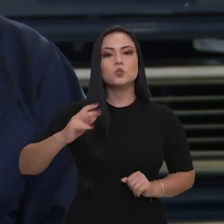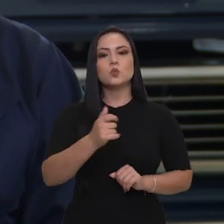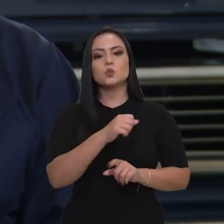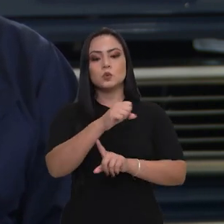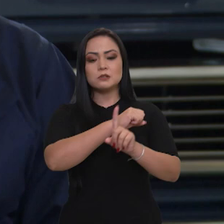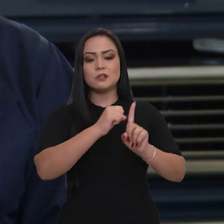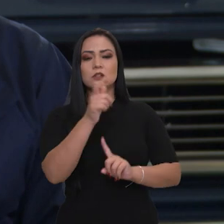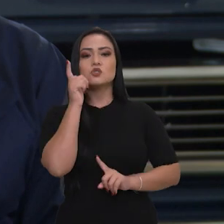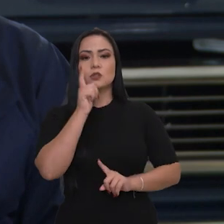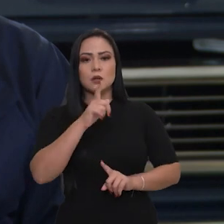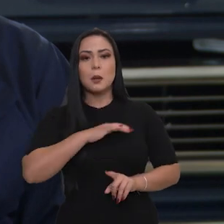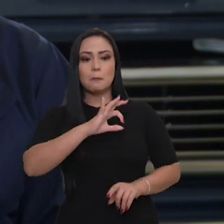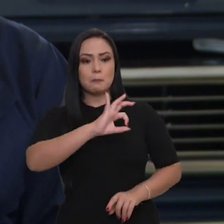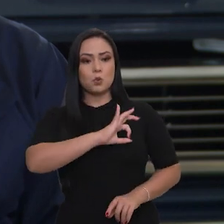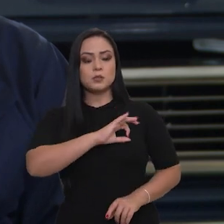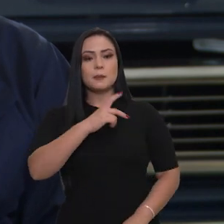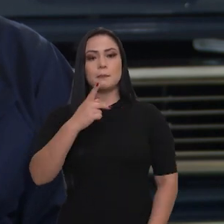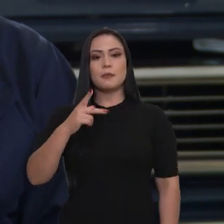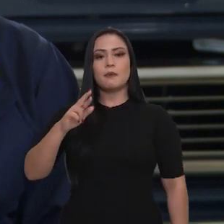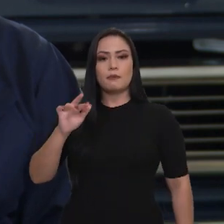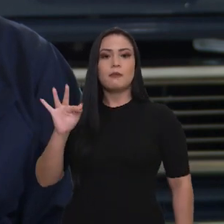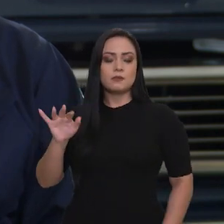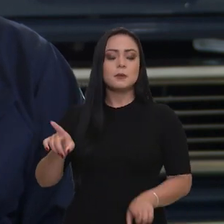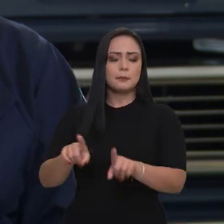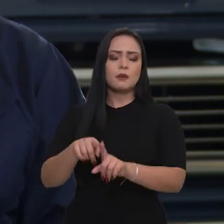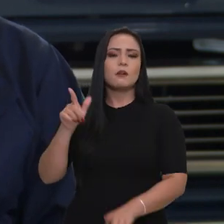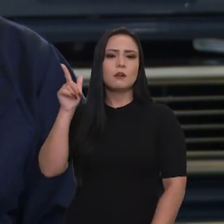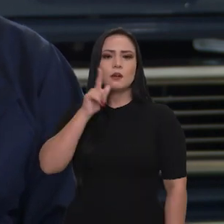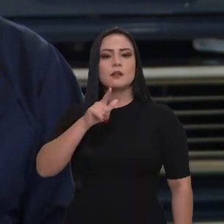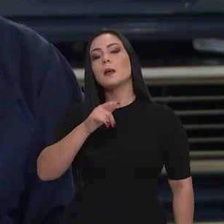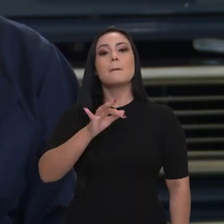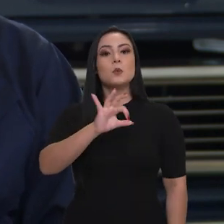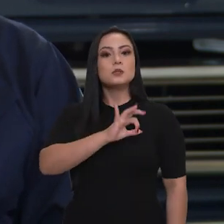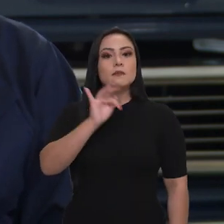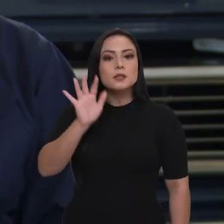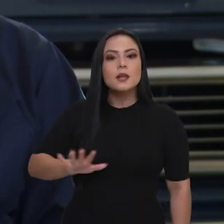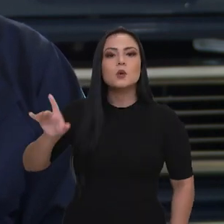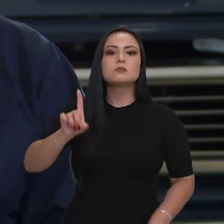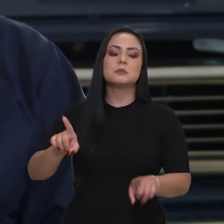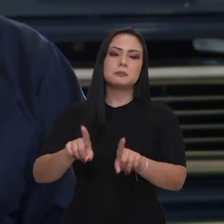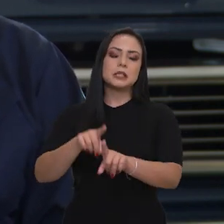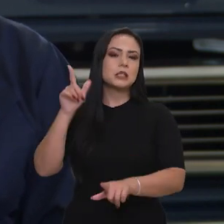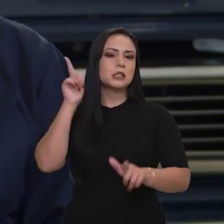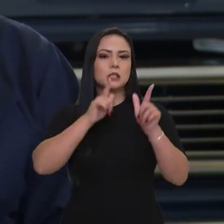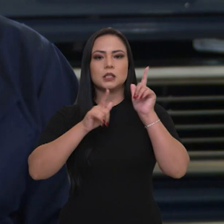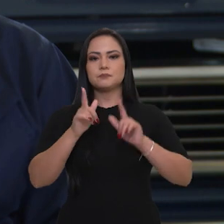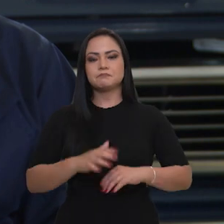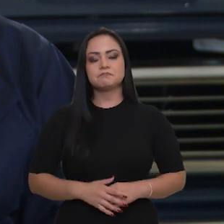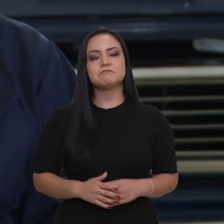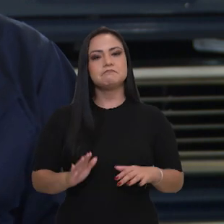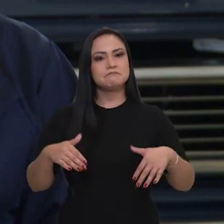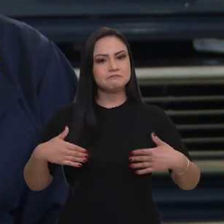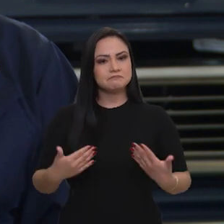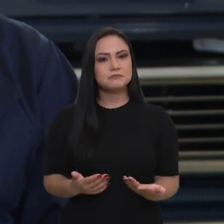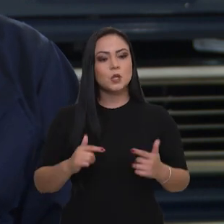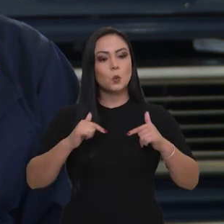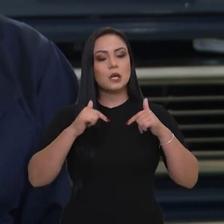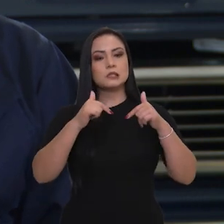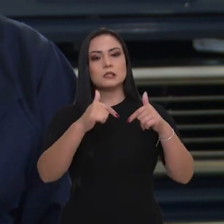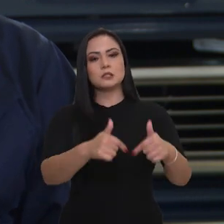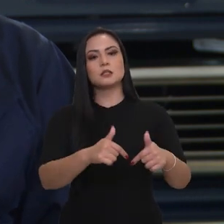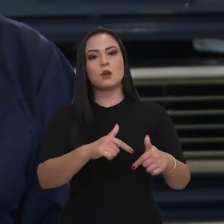entendo que a sociedade ganha com isso, a Polícia Rodoviária ganha com isso e a Polícia Federal também ganha com isso. Então, é uma